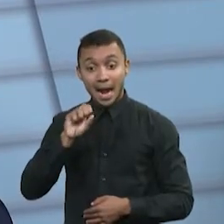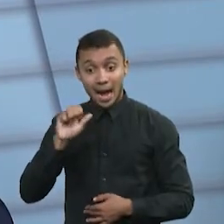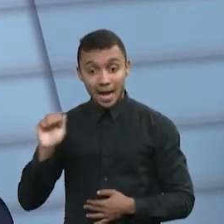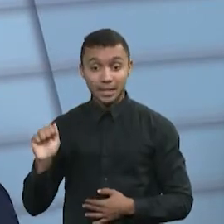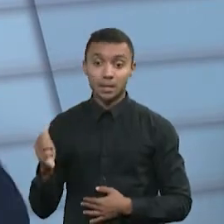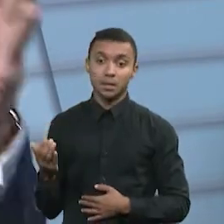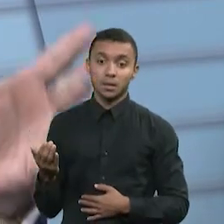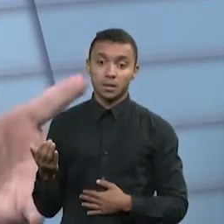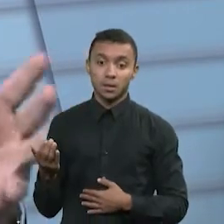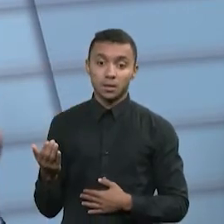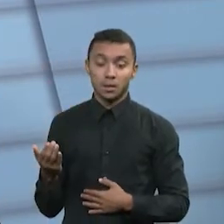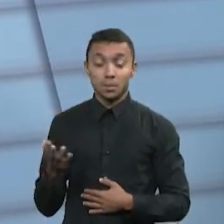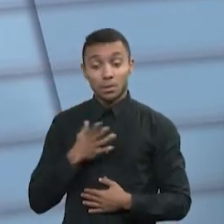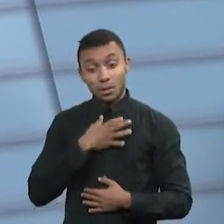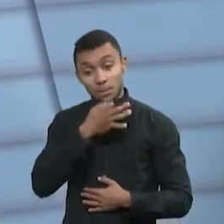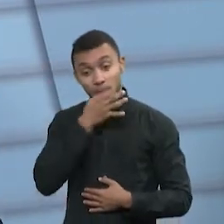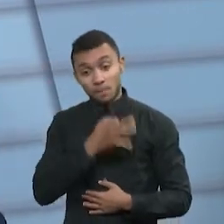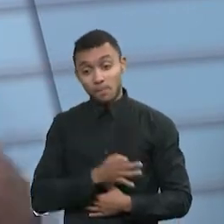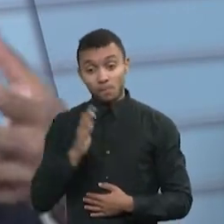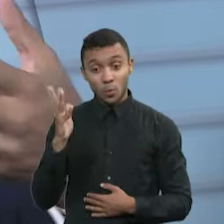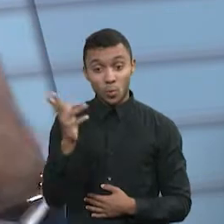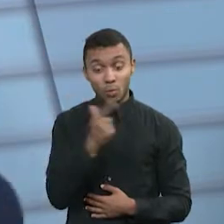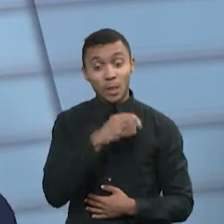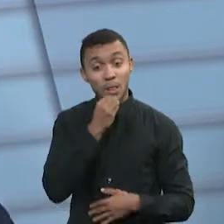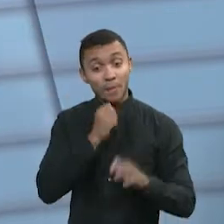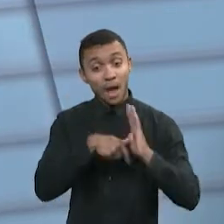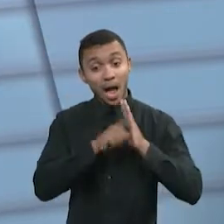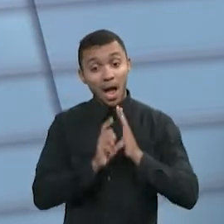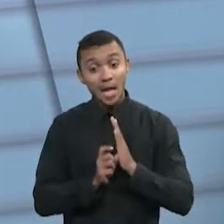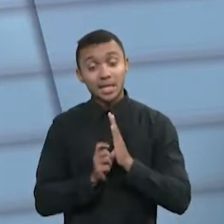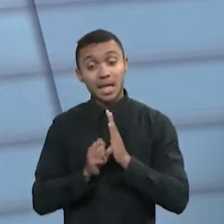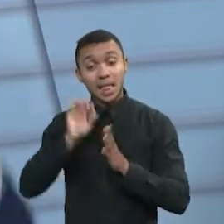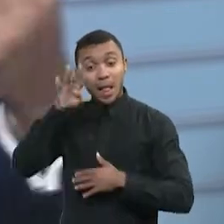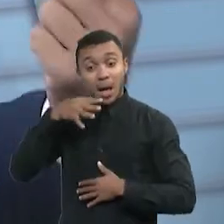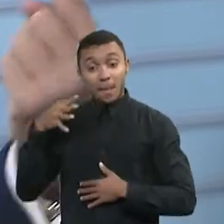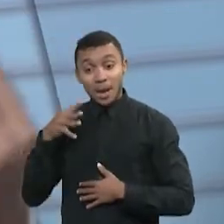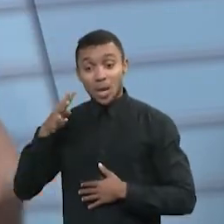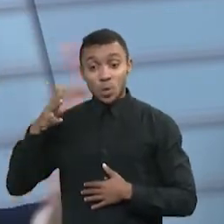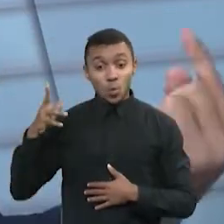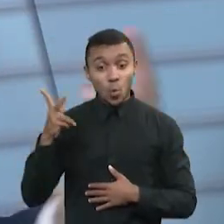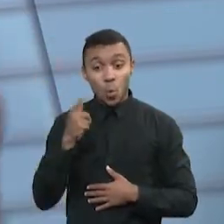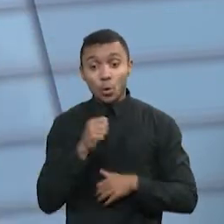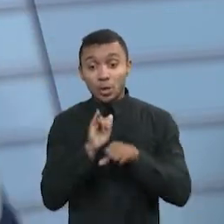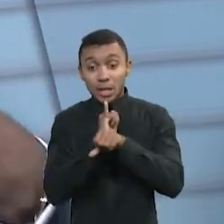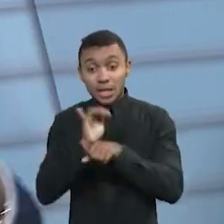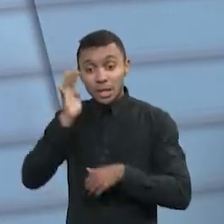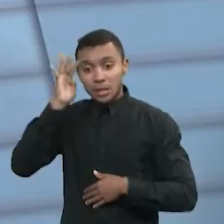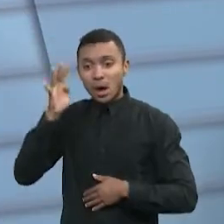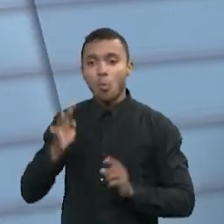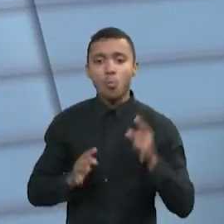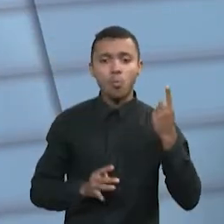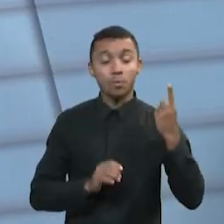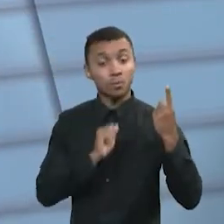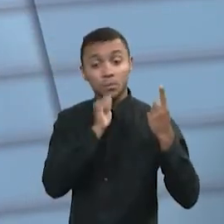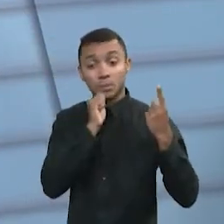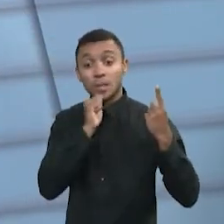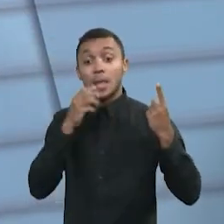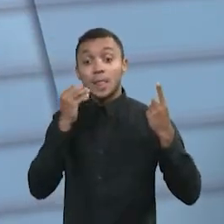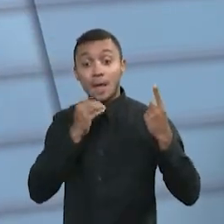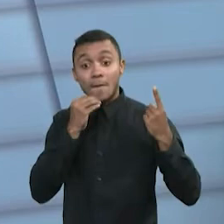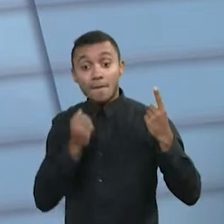perspectiva global, nós tínhamos que ter um conjunto de medidas e não uma medida isolada, eu acho que a gente não consegue resolver o problema